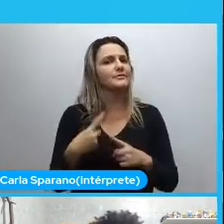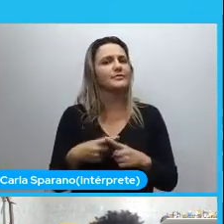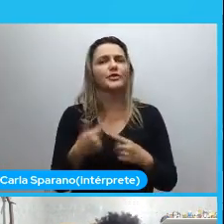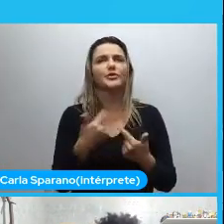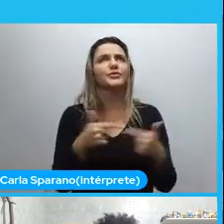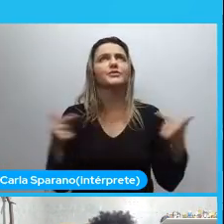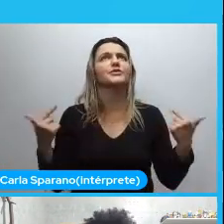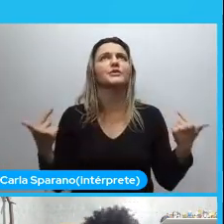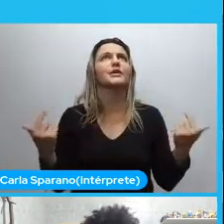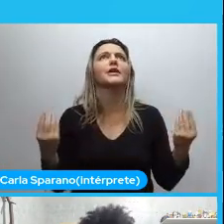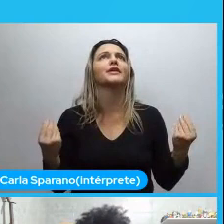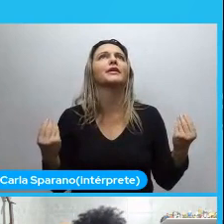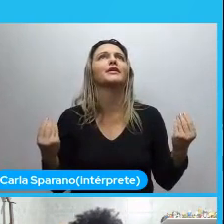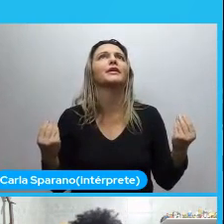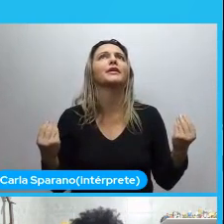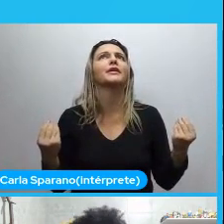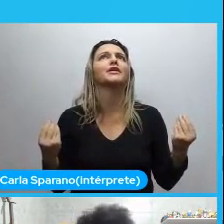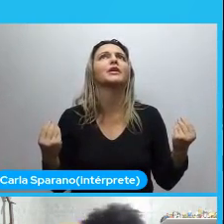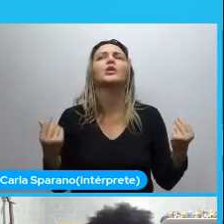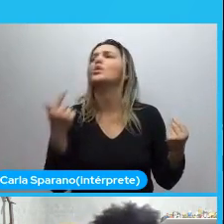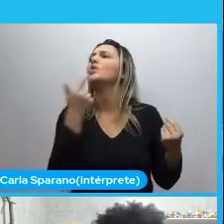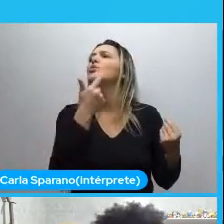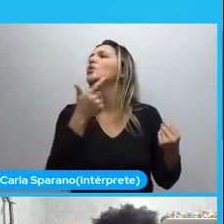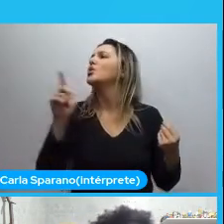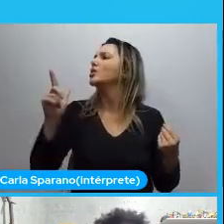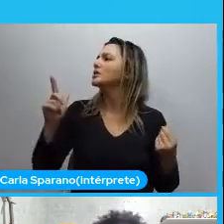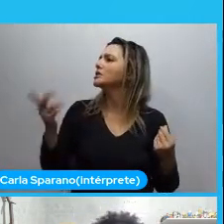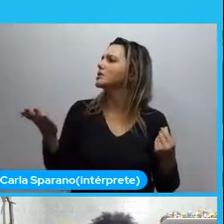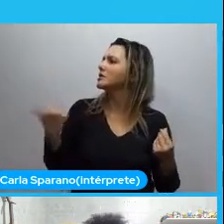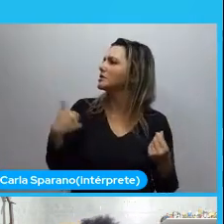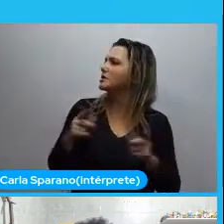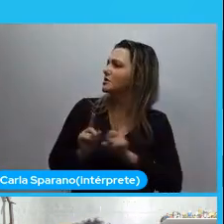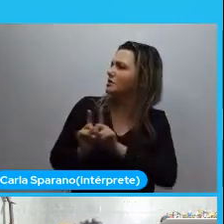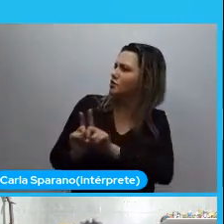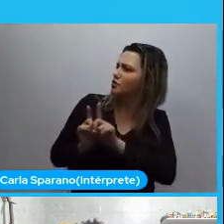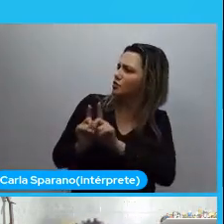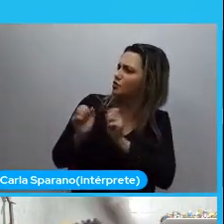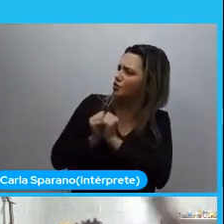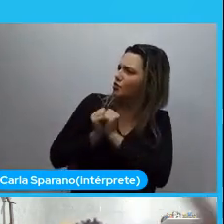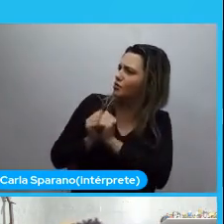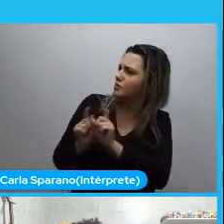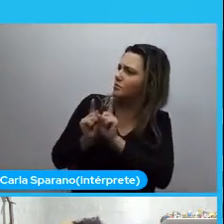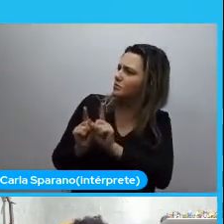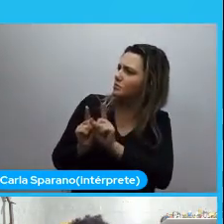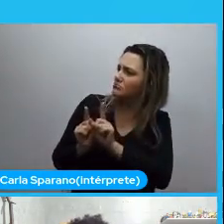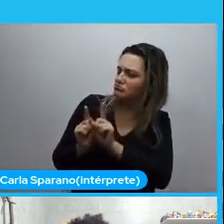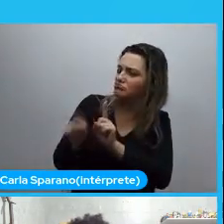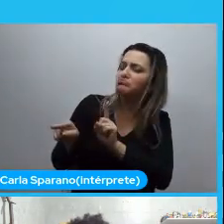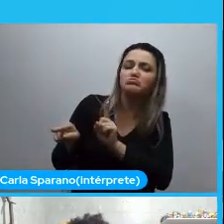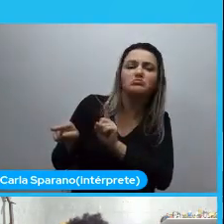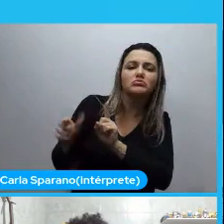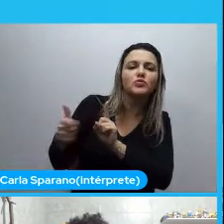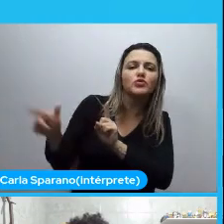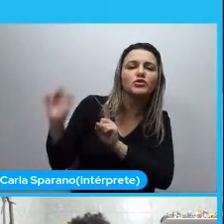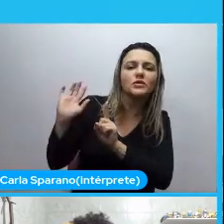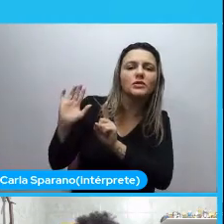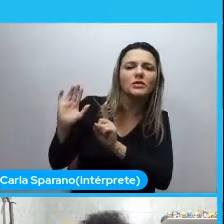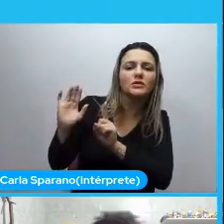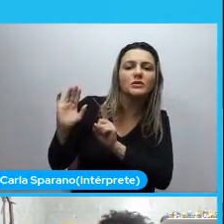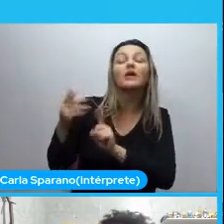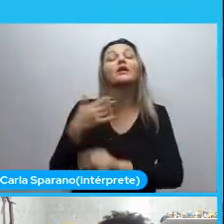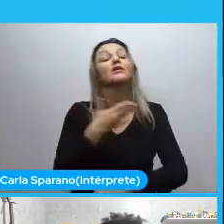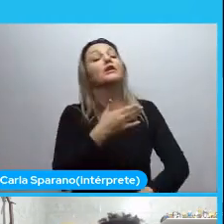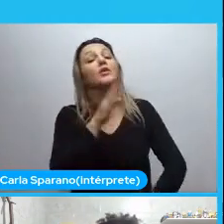de... Eu não tinha outra pessoa junto. Eu não tinha esse suporte. E aí foi quando eu conheci... Lidiane.